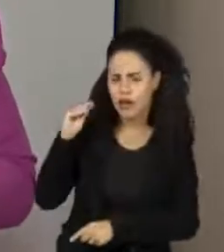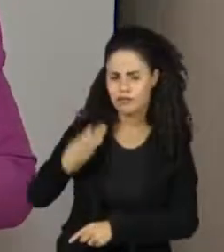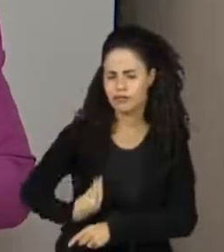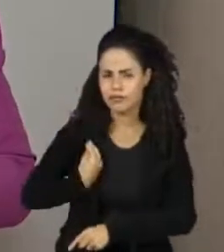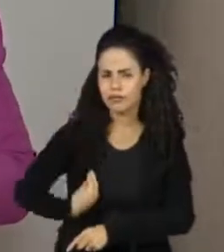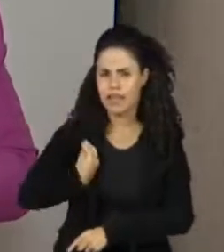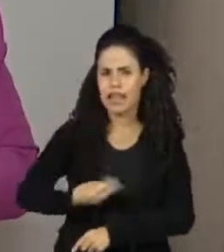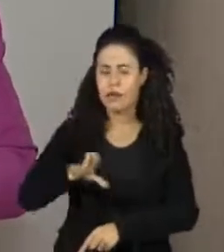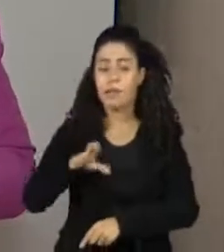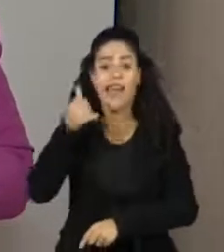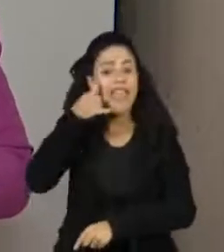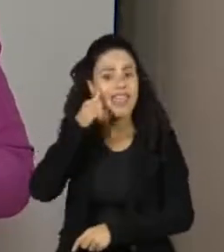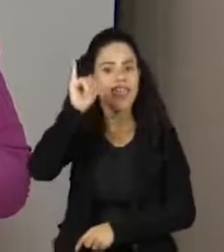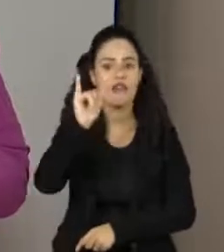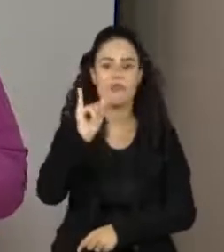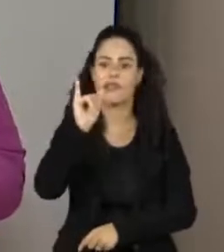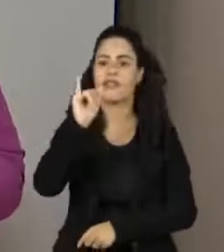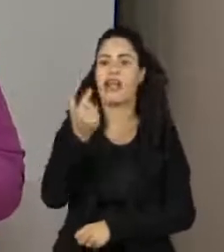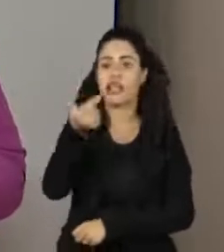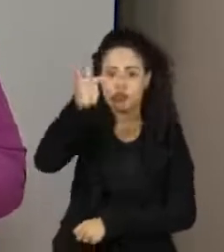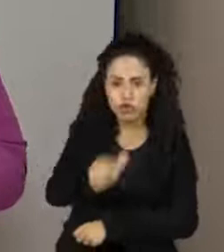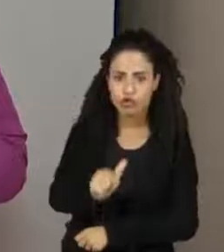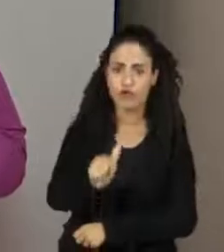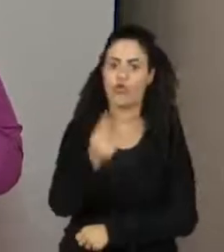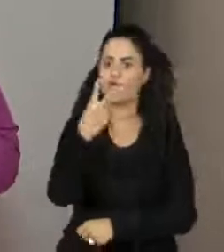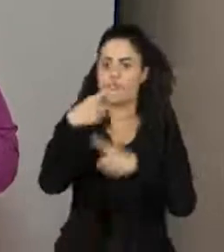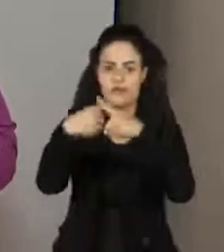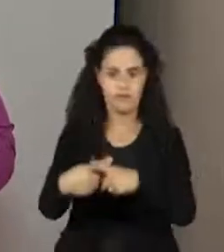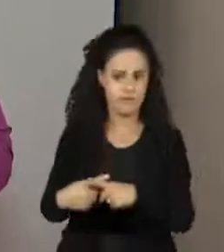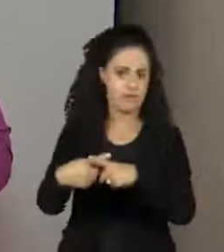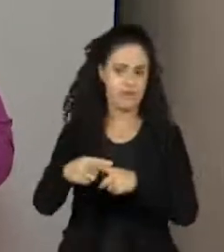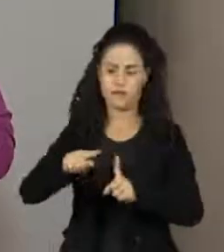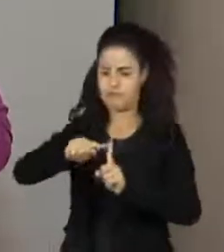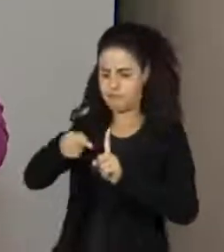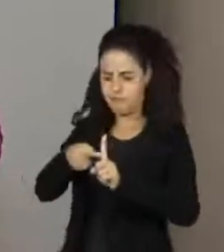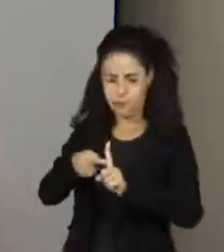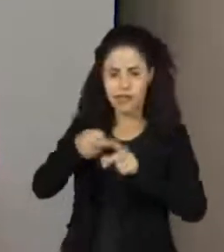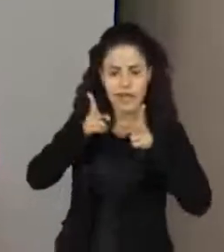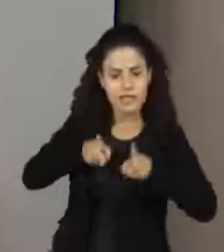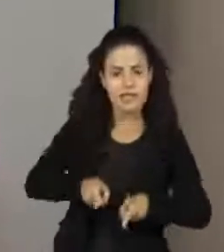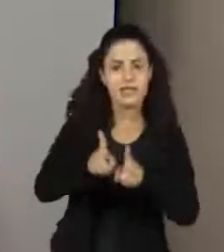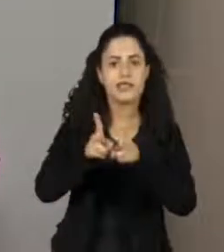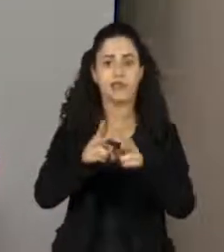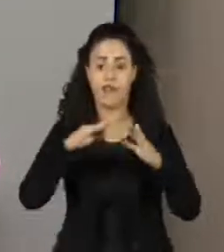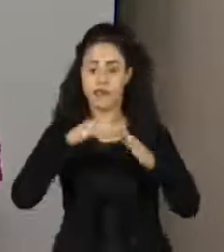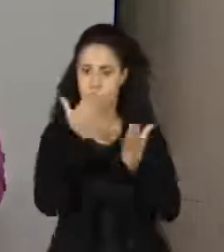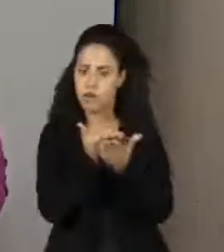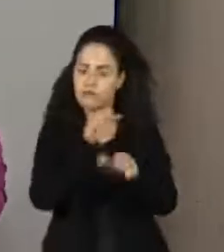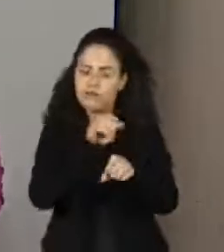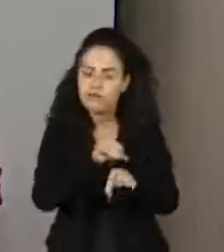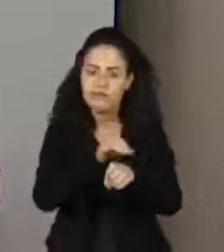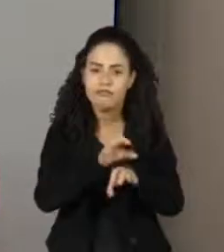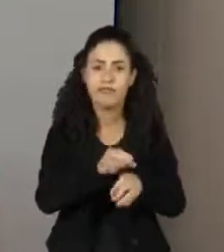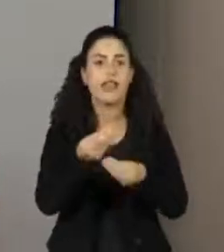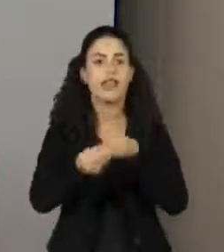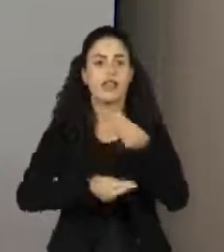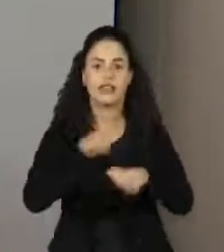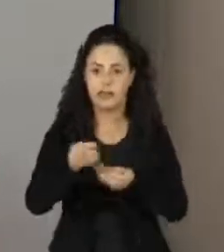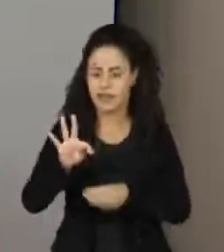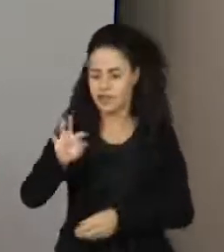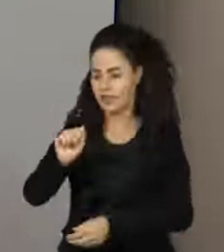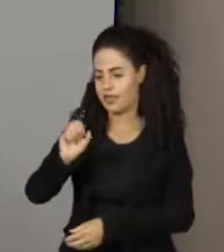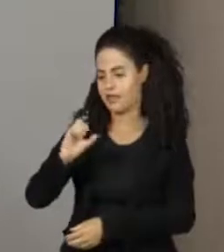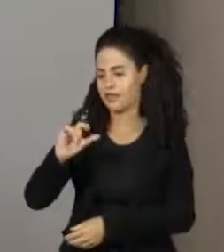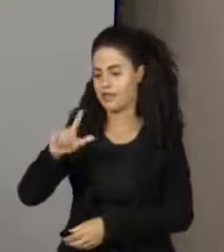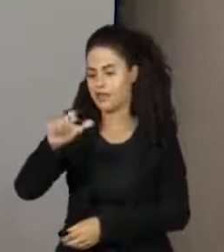gravidez na adolescência cai 23% a cada ano que consegue adiar uma gestação. Por isso, a Tarsila, com base